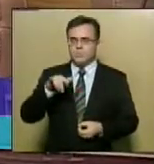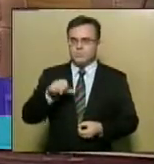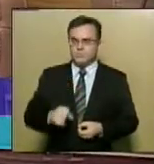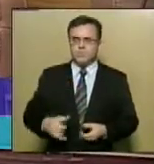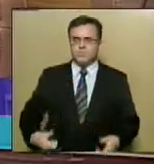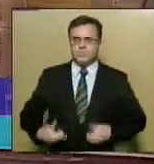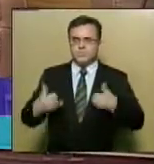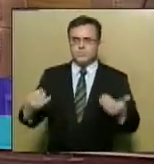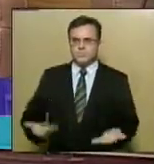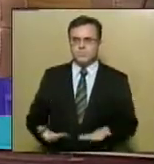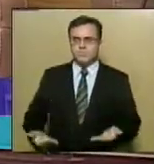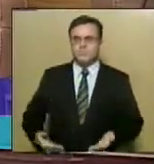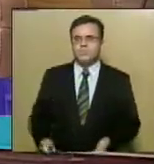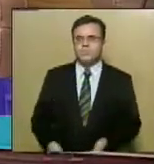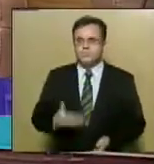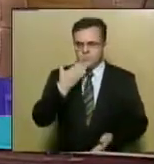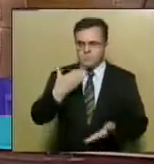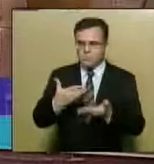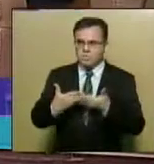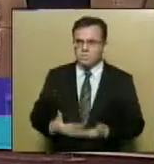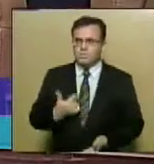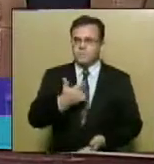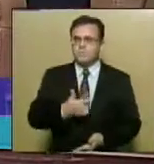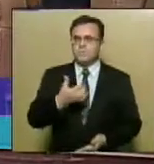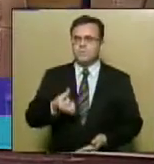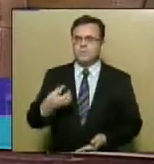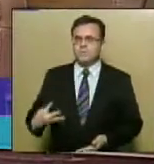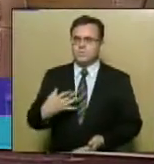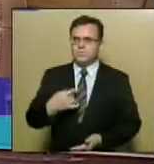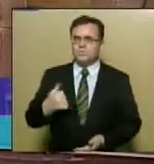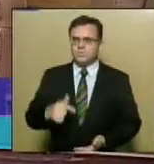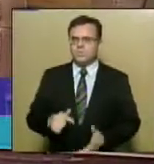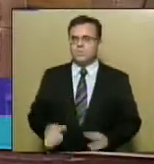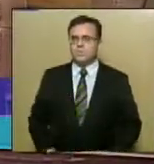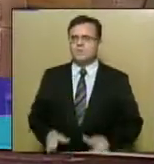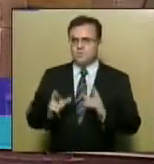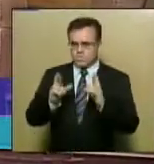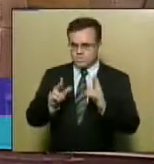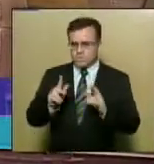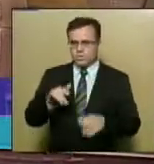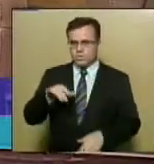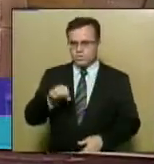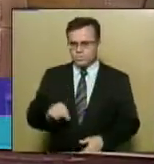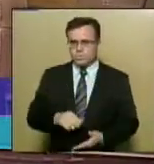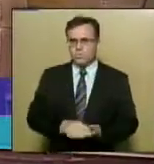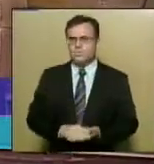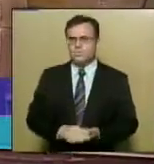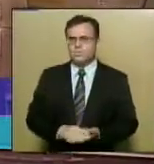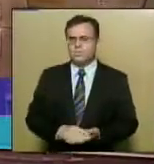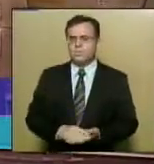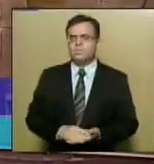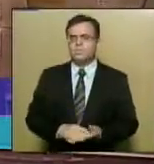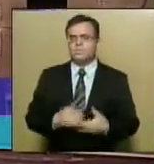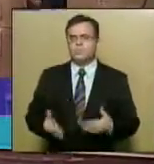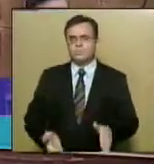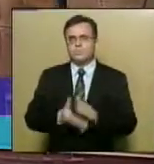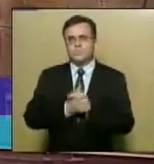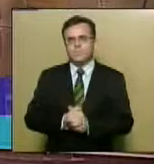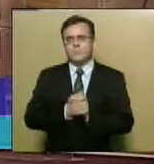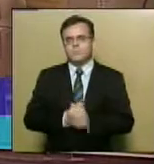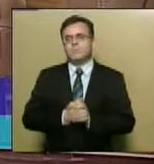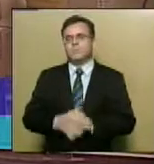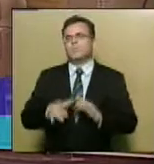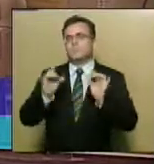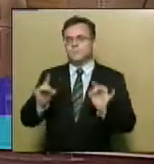Requerimento número 264, 2017, de autoria do deputado Jorge Passos. Congratulações ao